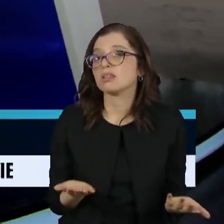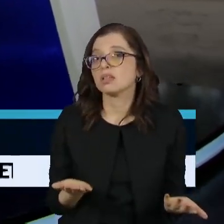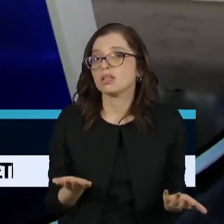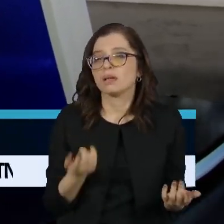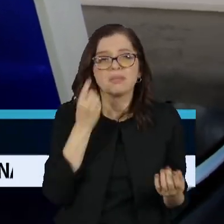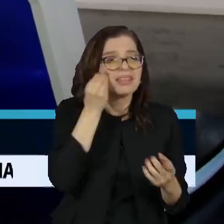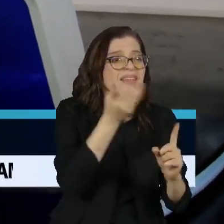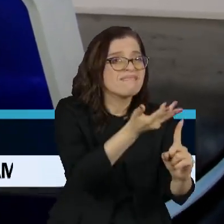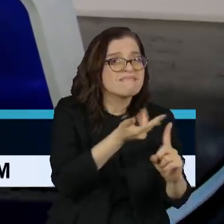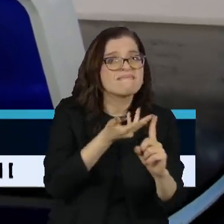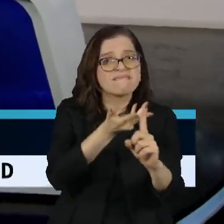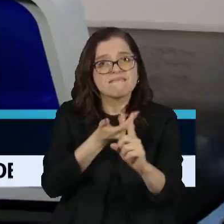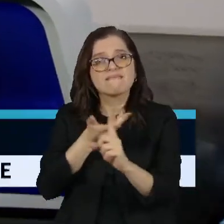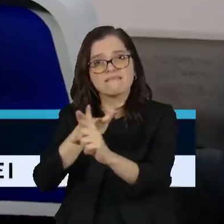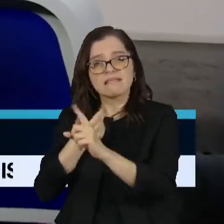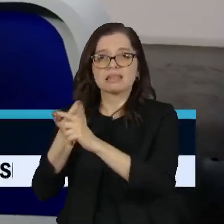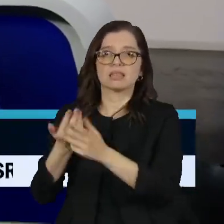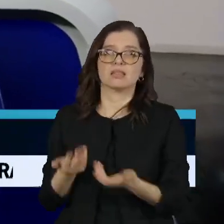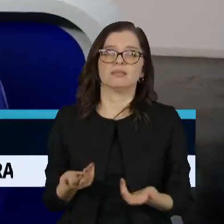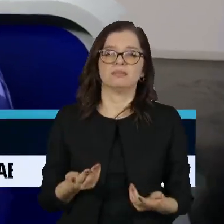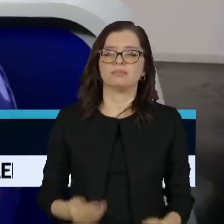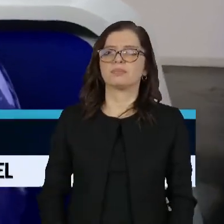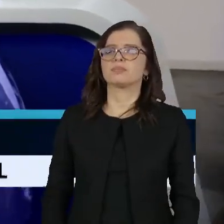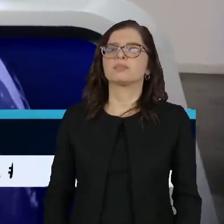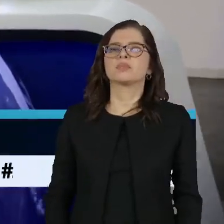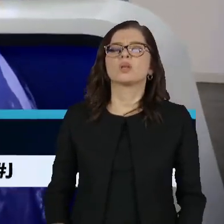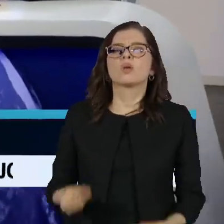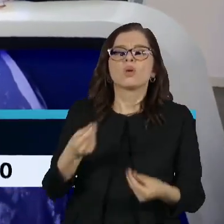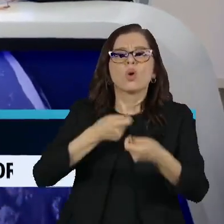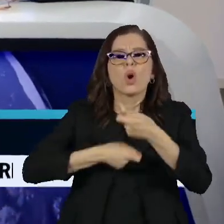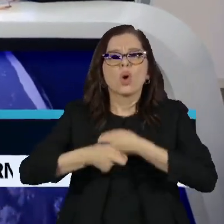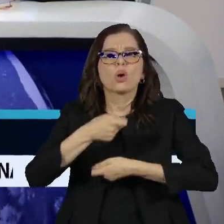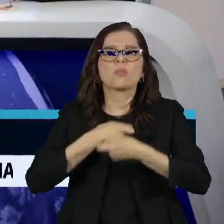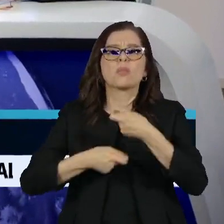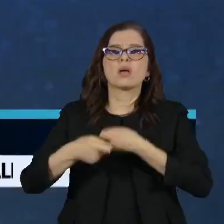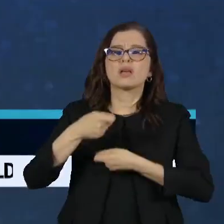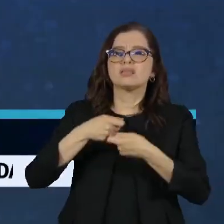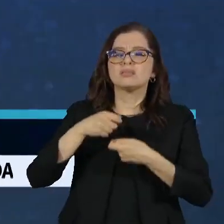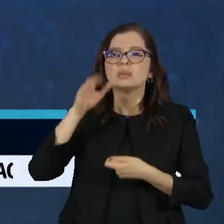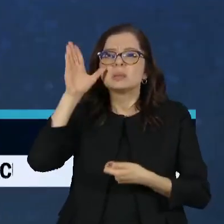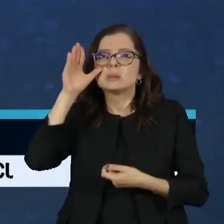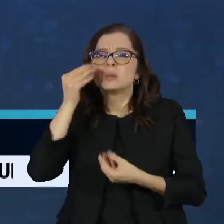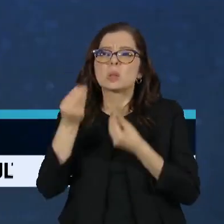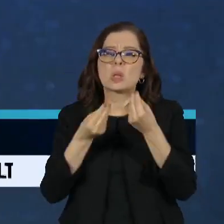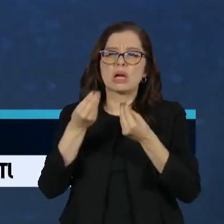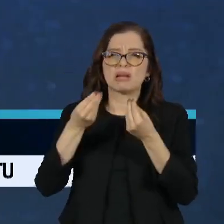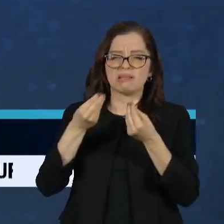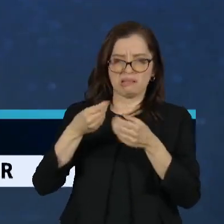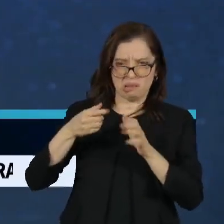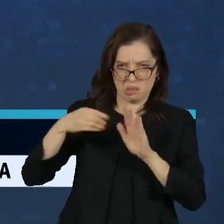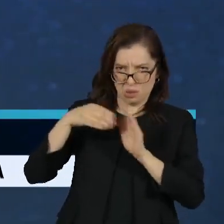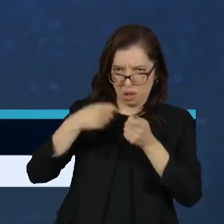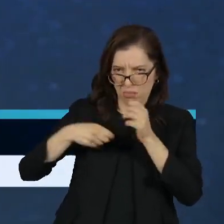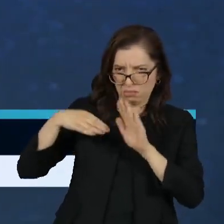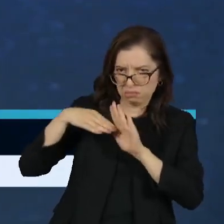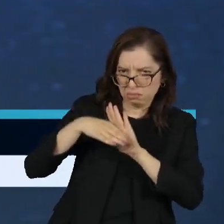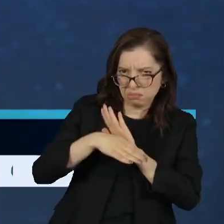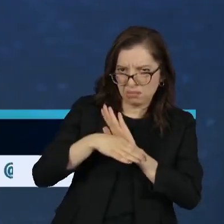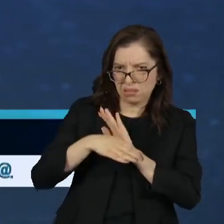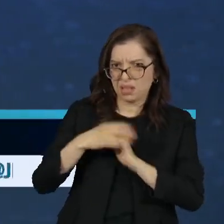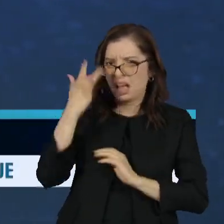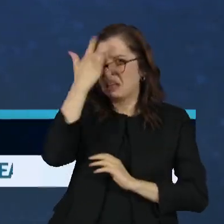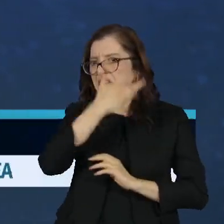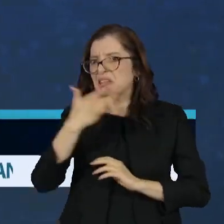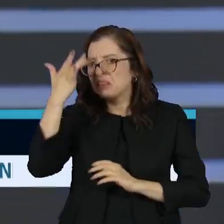economia brasileira? O governo precisa focar mais no tema? A Haddad precisa de mais presença e mais ajuda do presidente Lula para destravar essas pautas mais